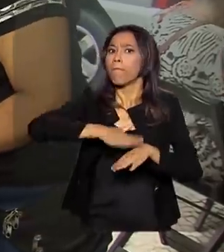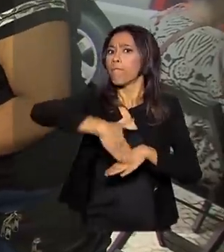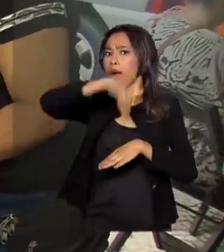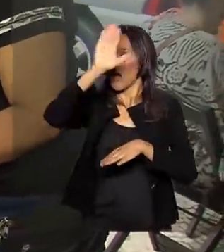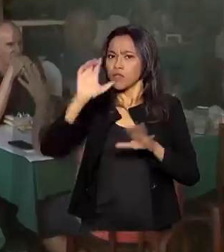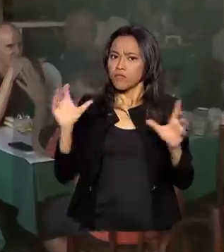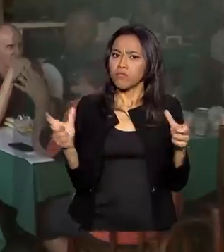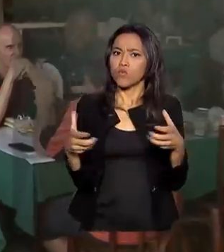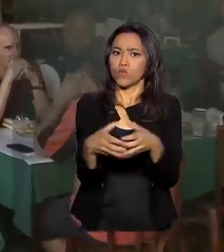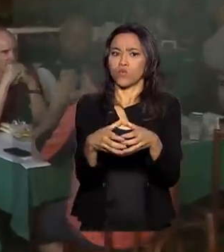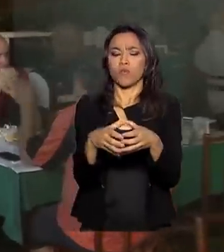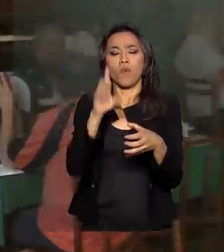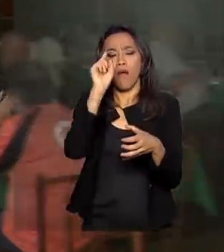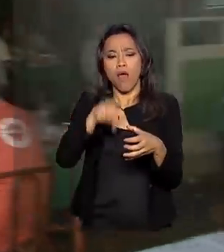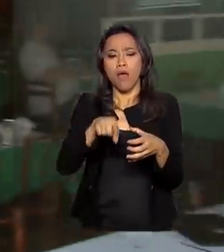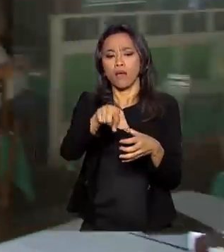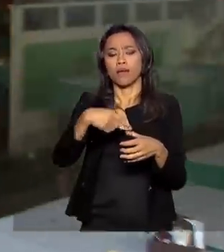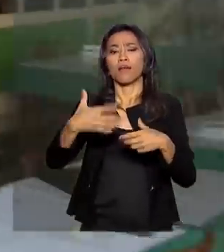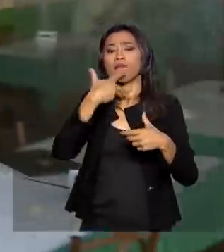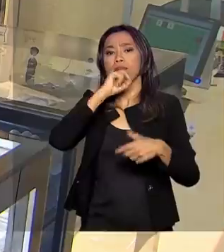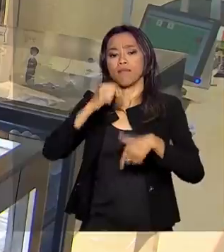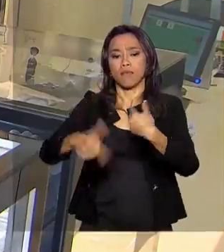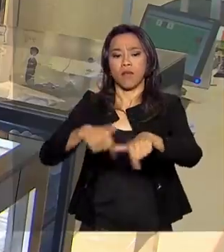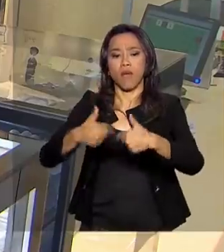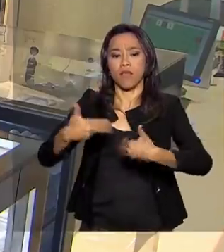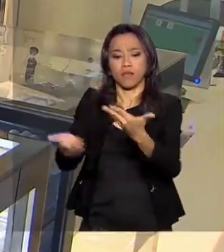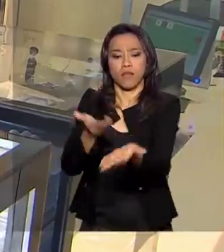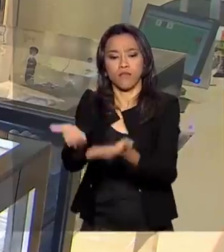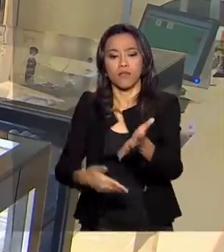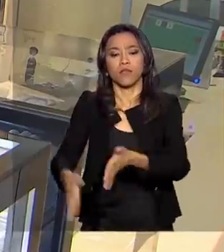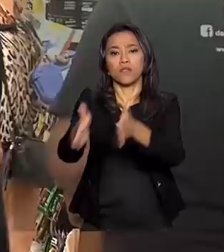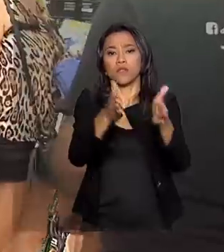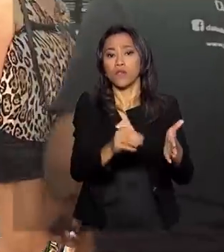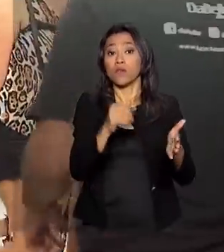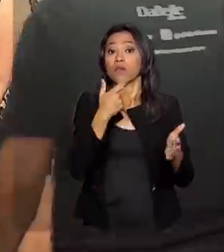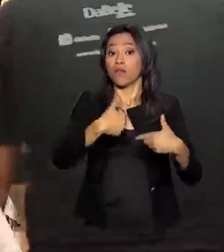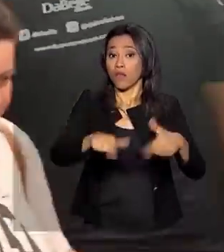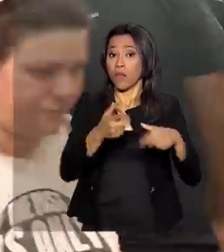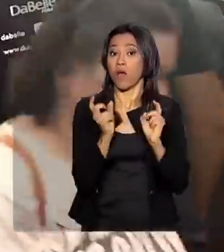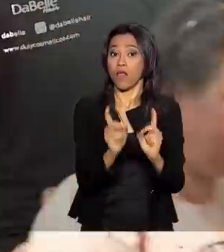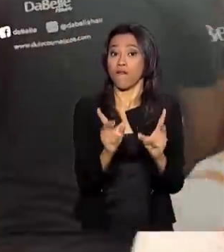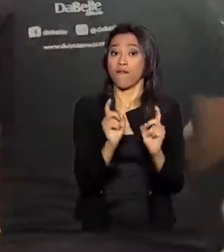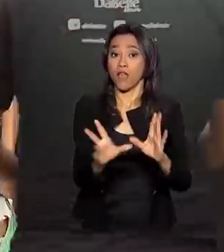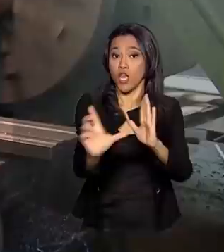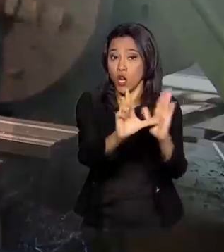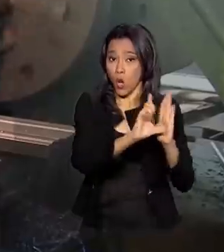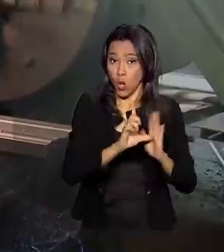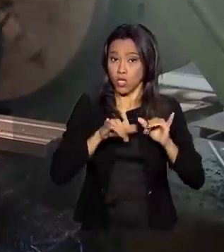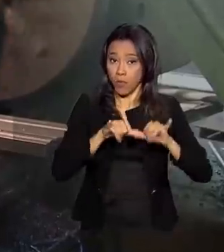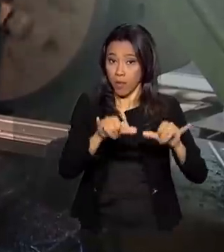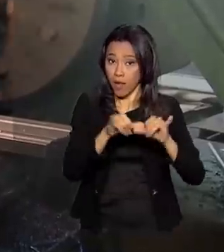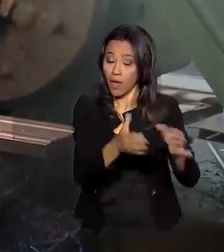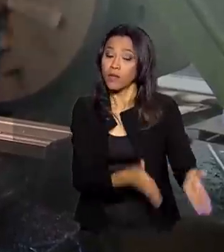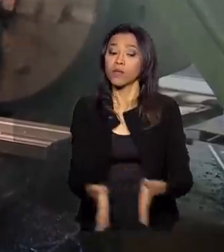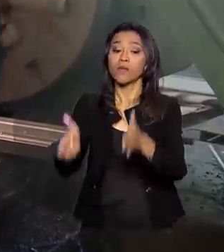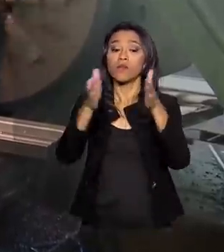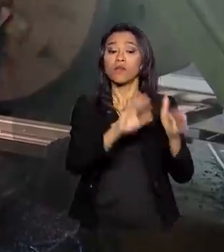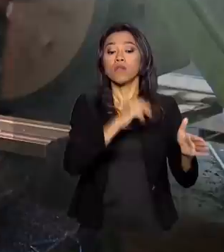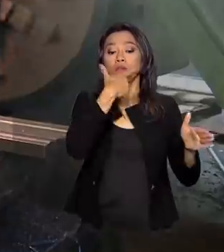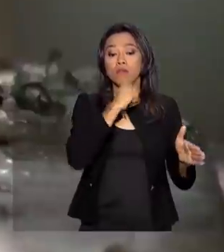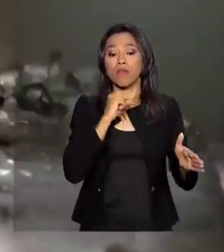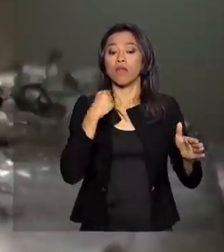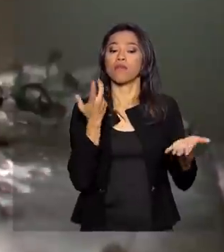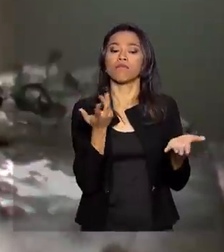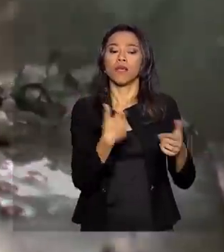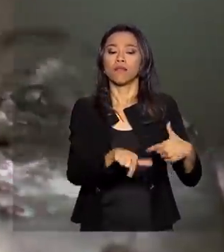categorias. Trabalhadores dos serviços, vendedores do comércio e em lojas e mercados, e trabalhadores da produção